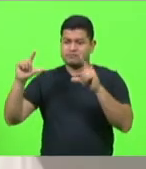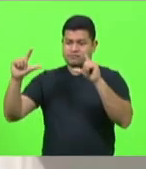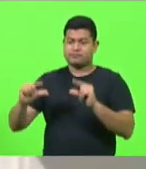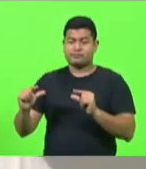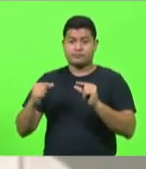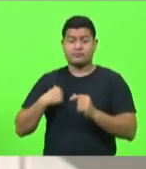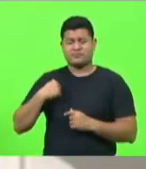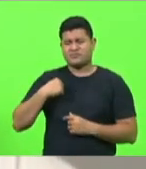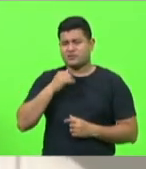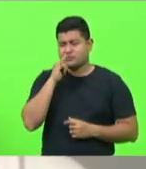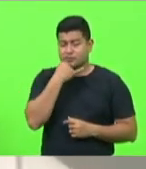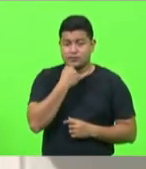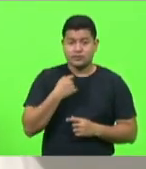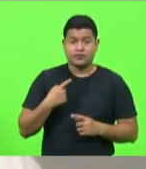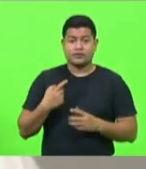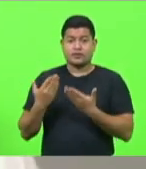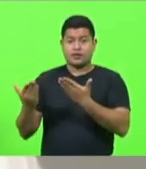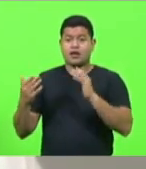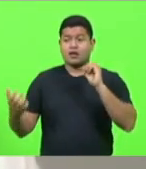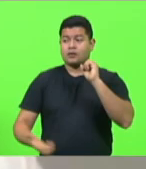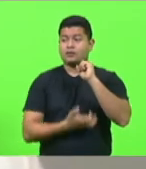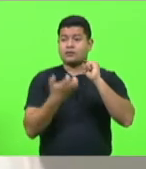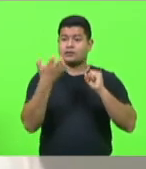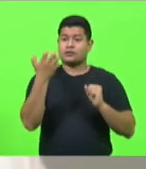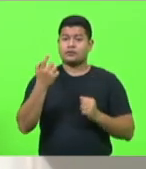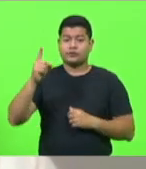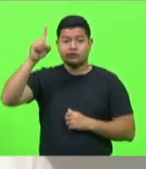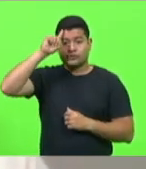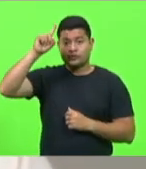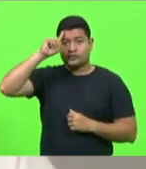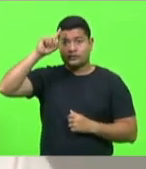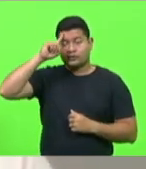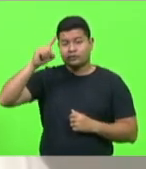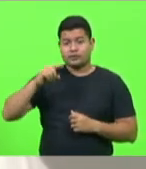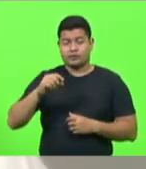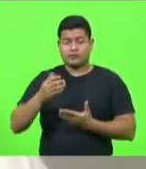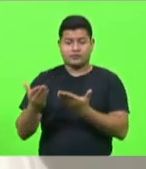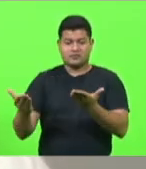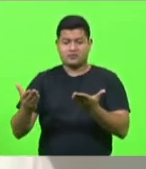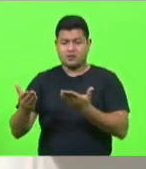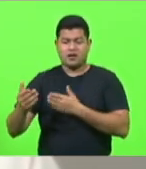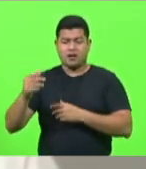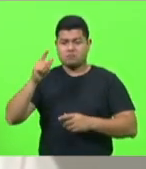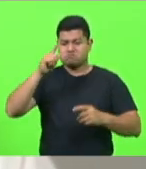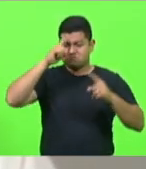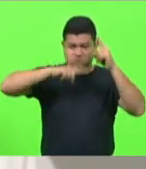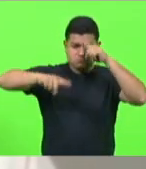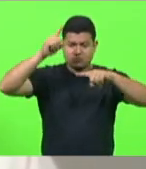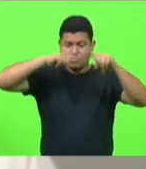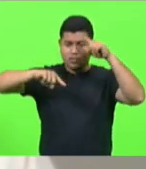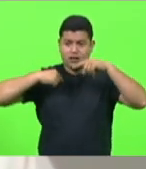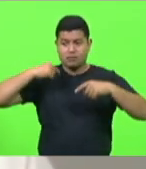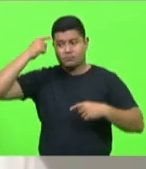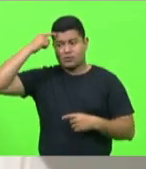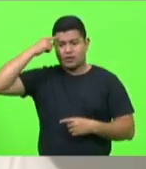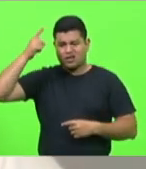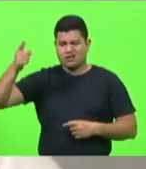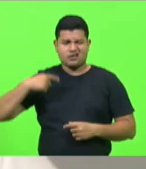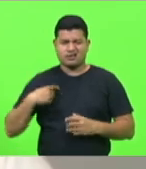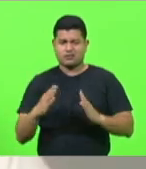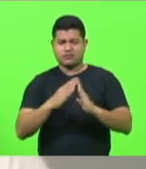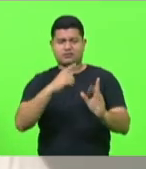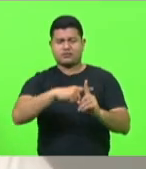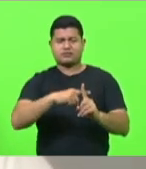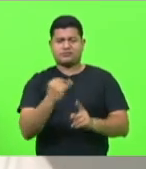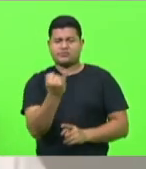lá em cima, que estão regindo o dia a dia do catarinense, eles assim pensem. Porque, como eu falei no início, o valor é